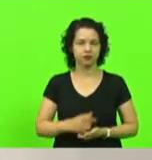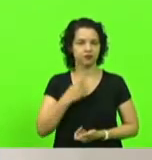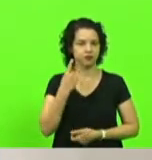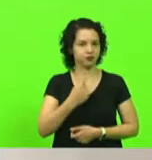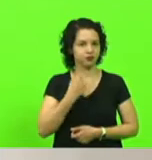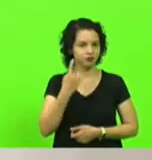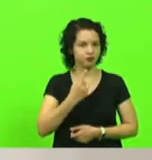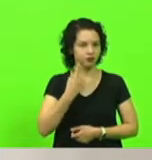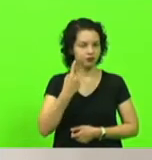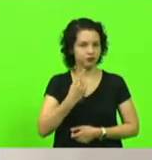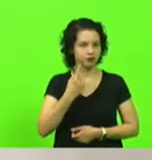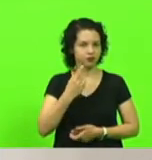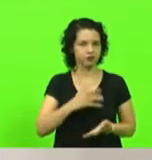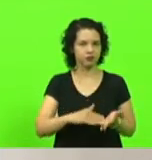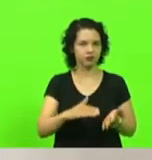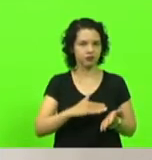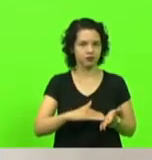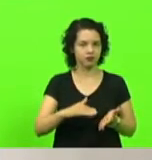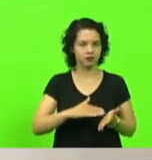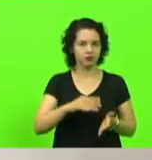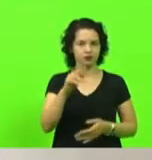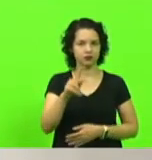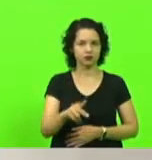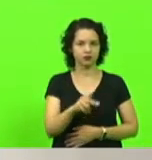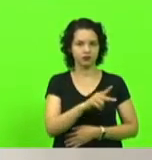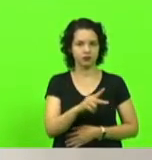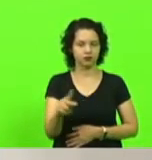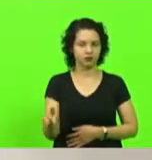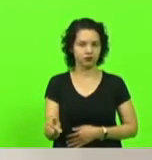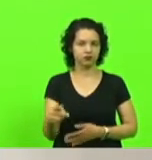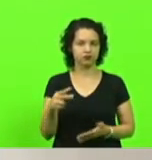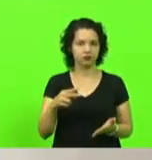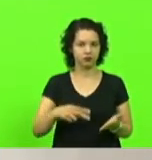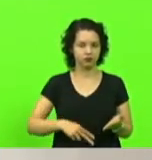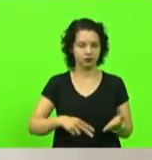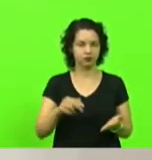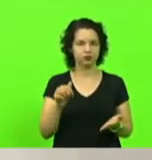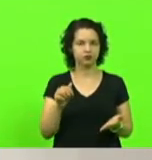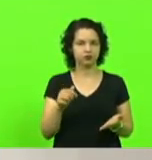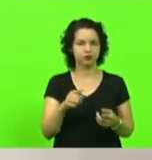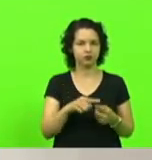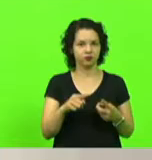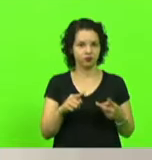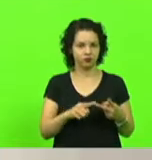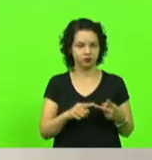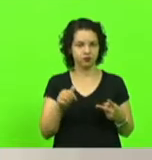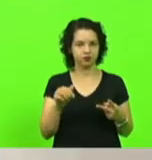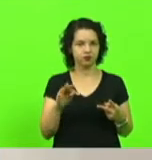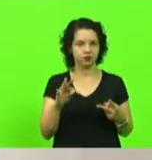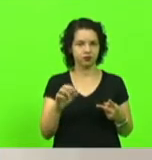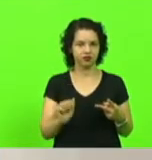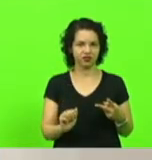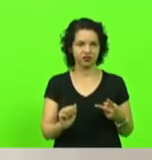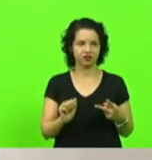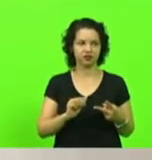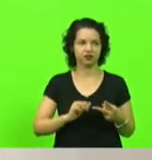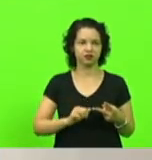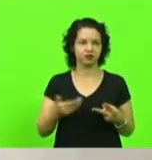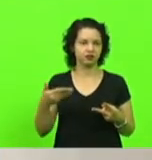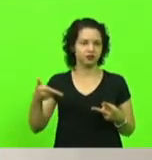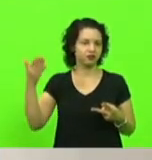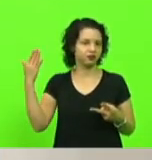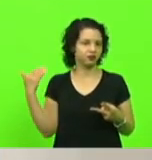secretário, padre Pedro Baldiceira, que proceda à leitura das duas atas das duas sessões